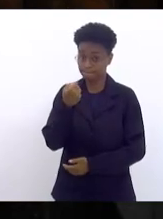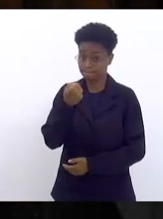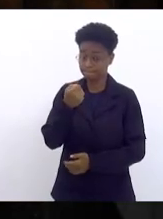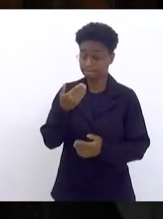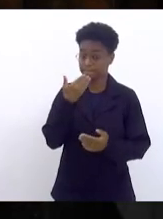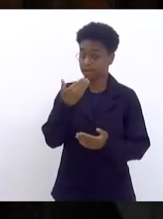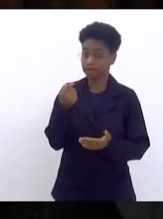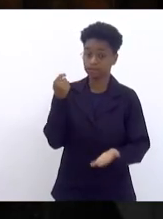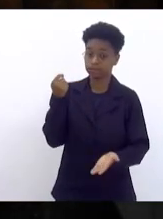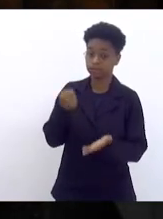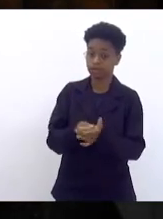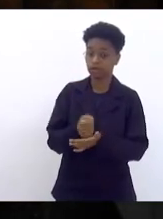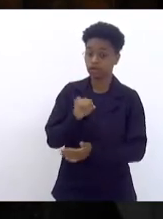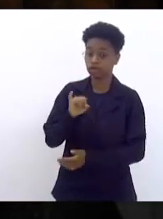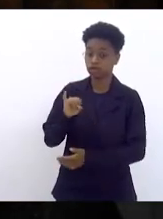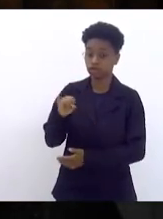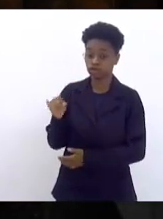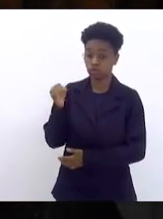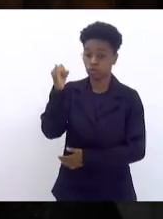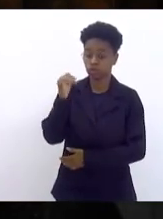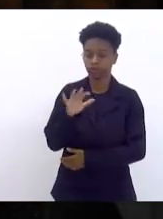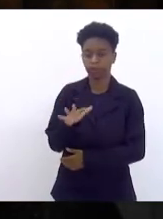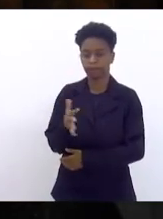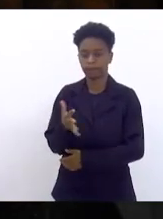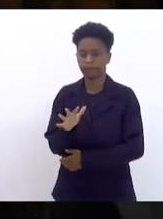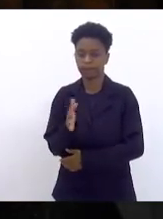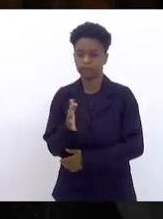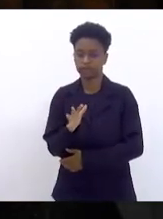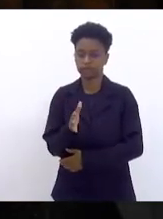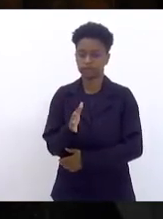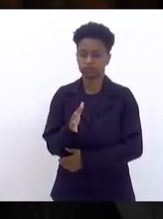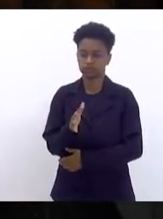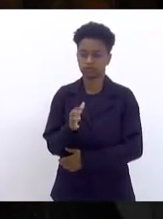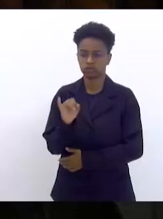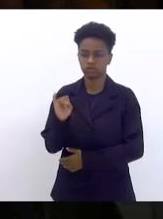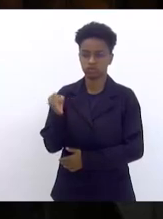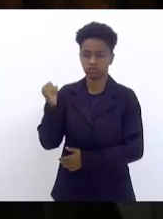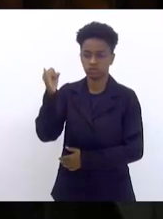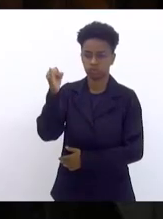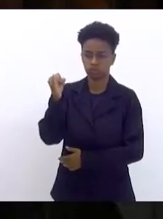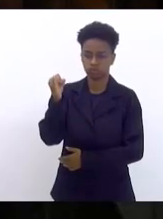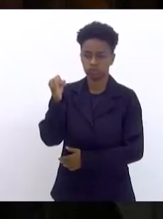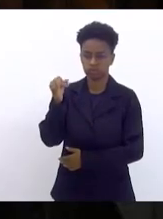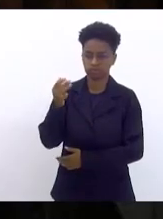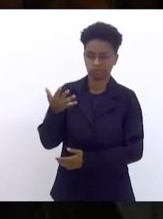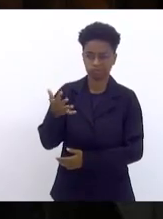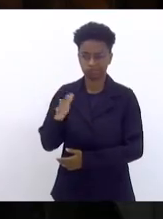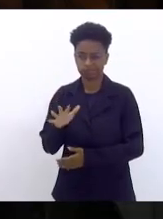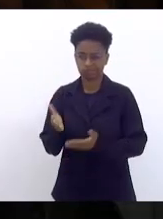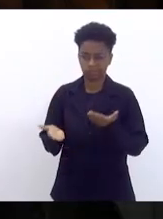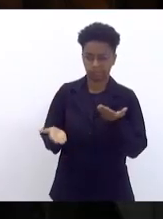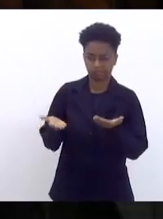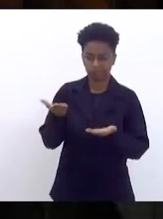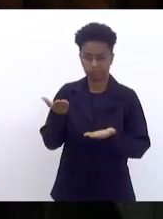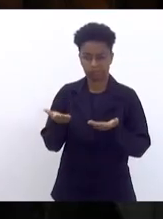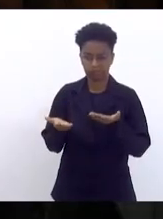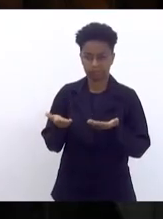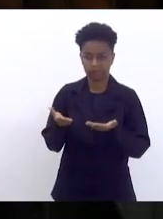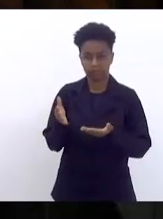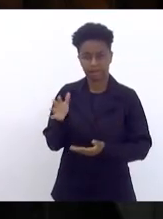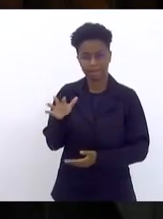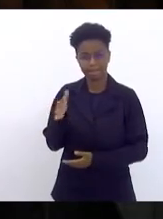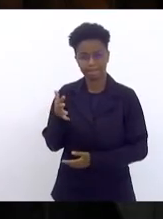de aproximadamente, juros médios ponderados de